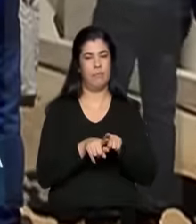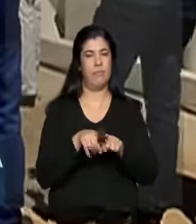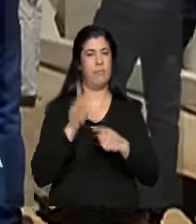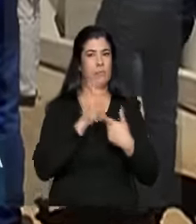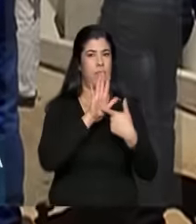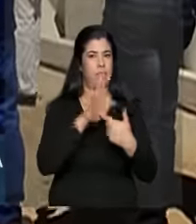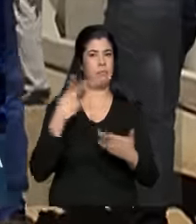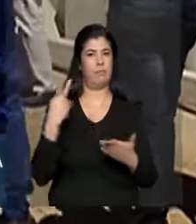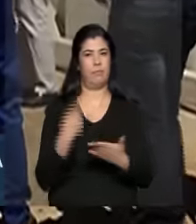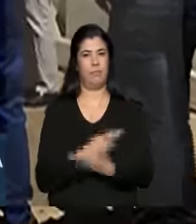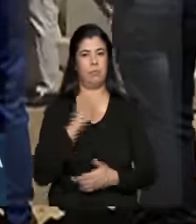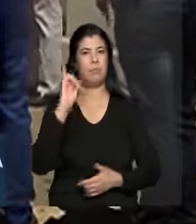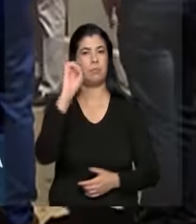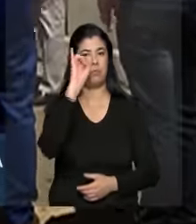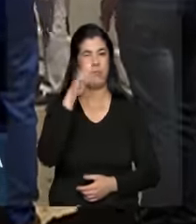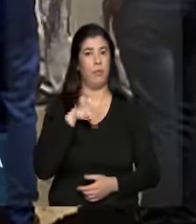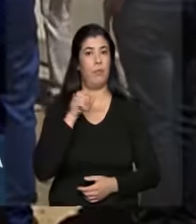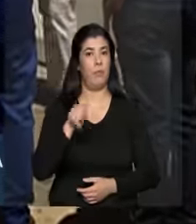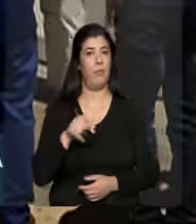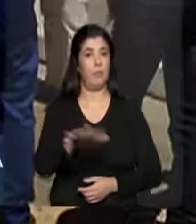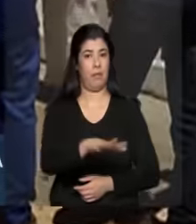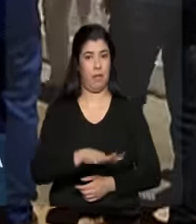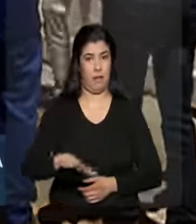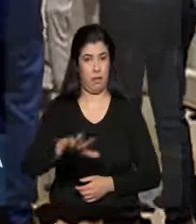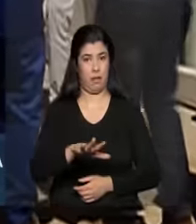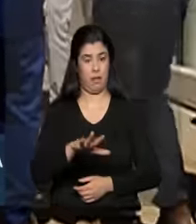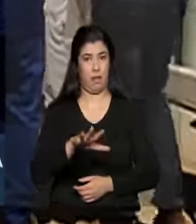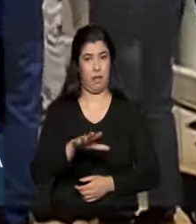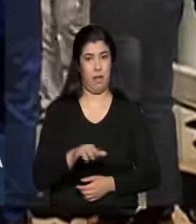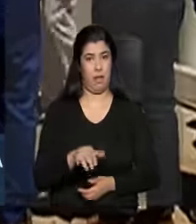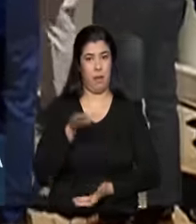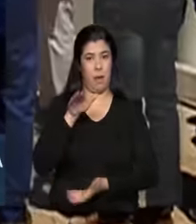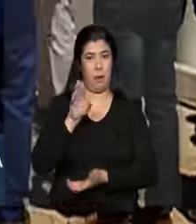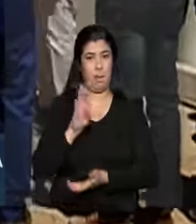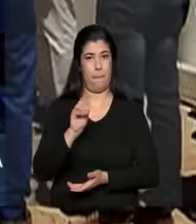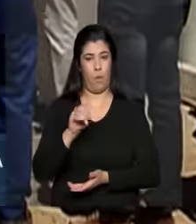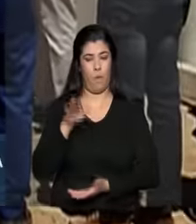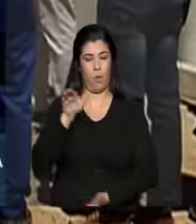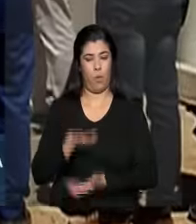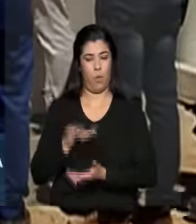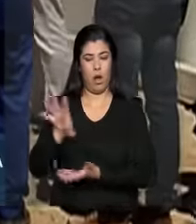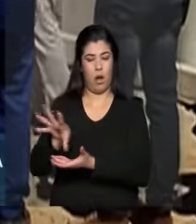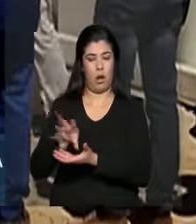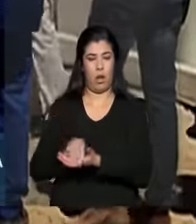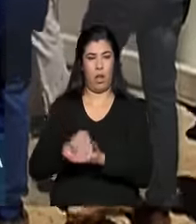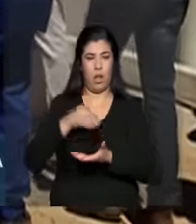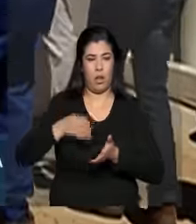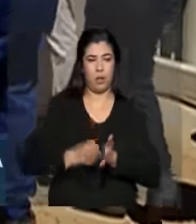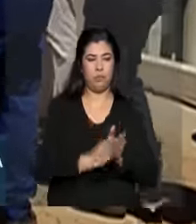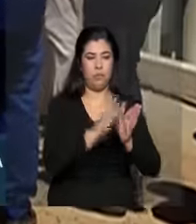registrando o momento em que a estação de bombeamento de Cabrobó entrou em funcionamento.